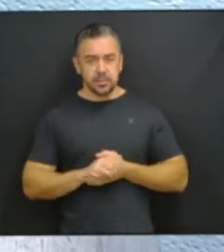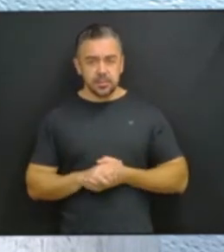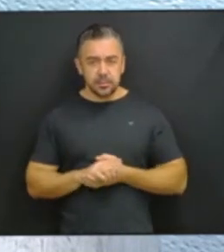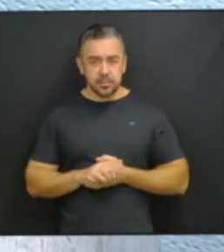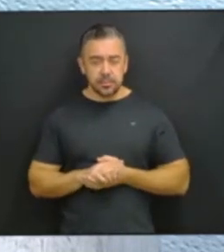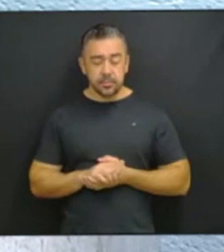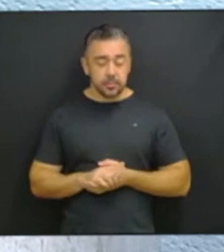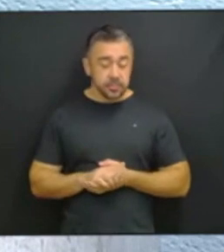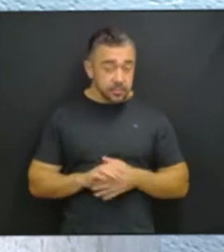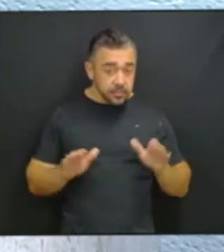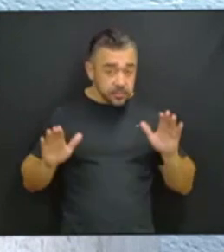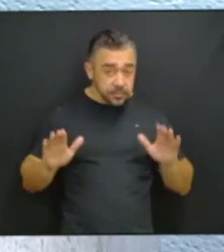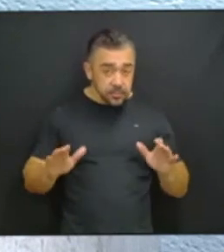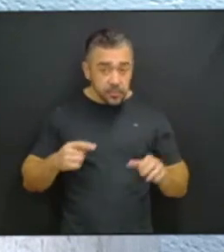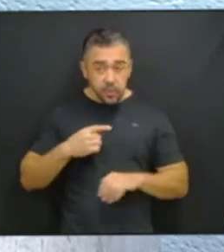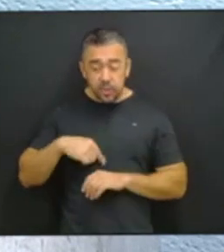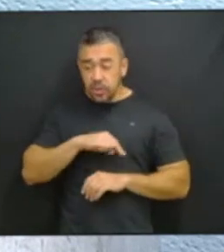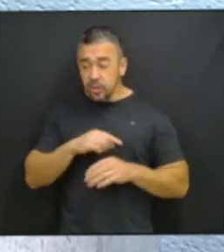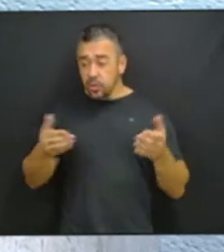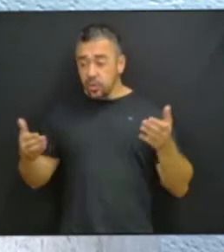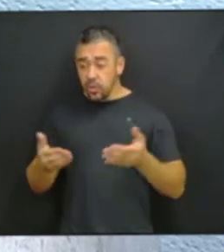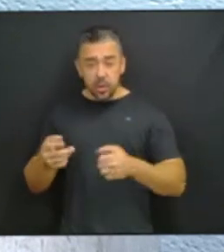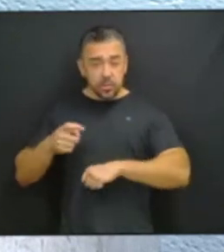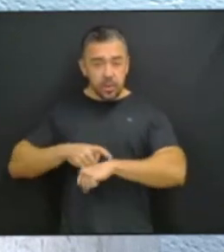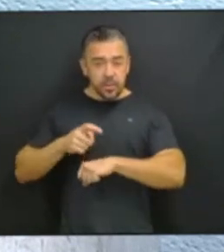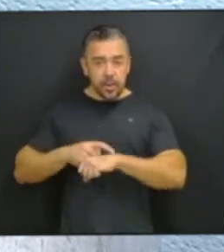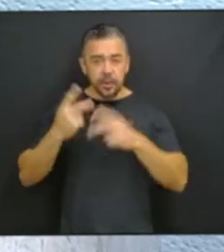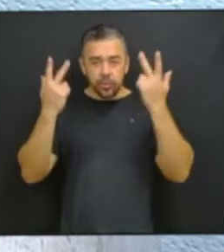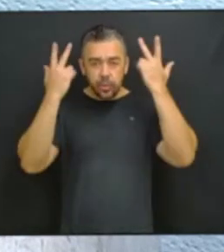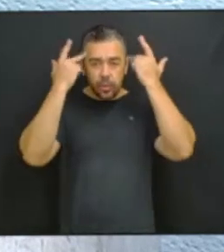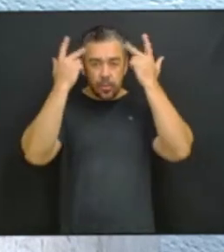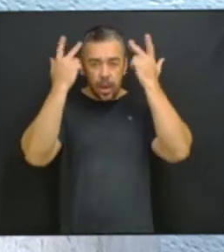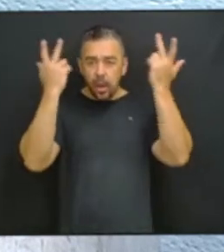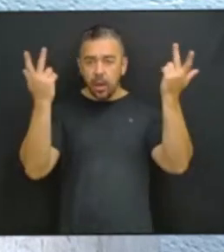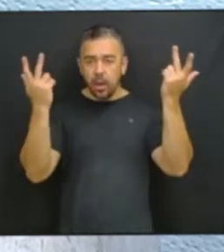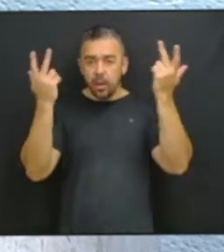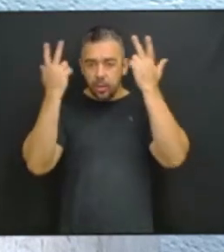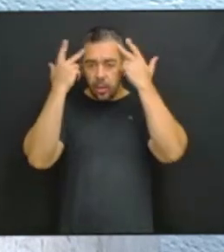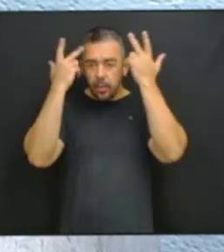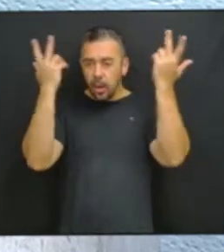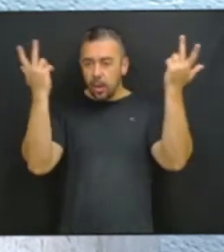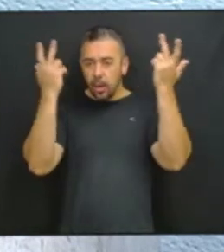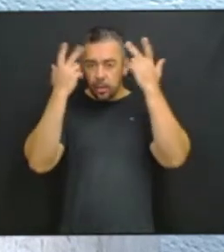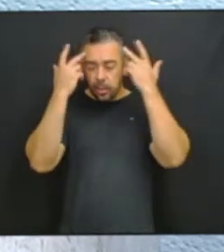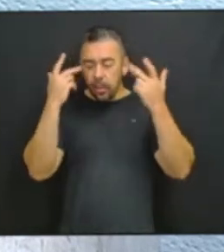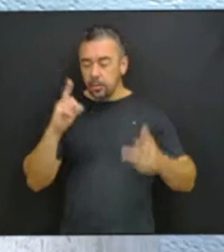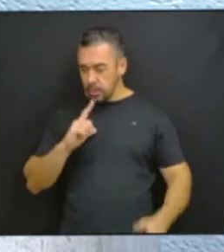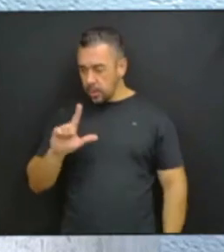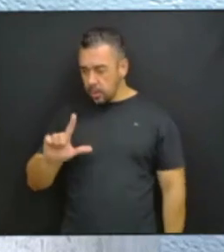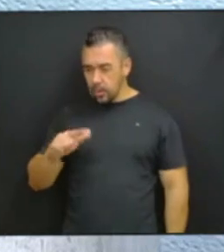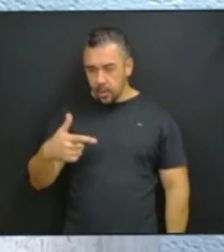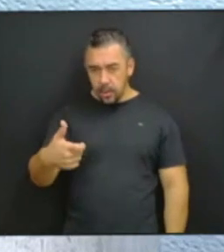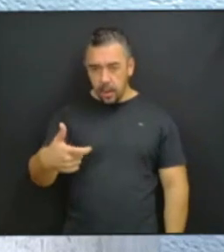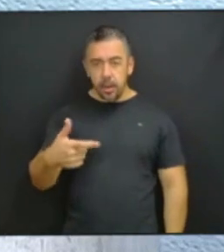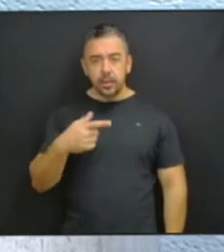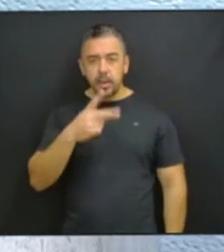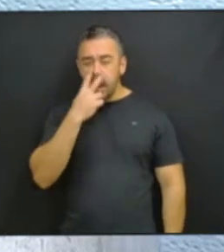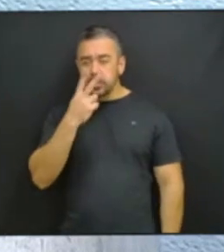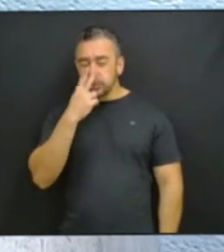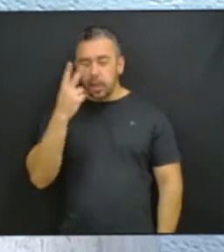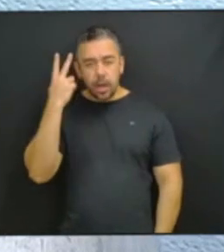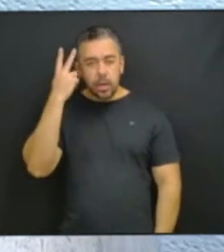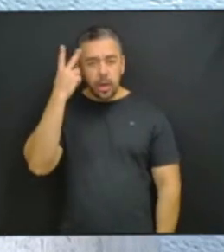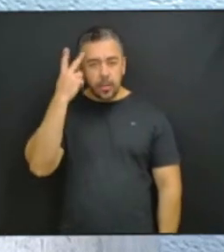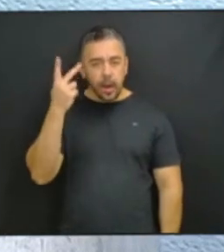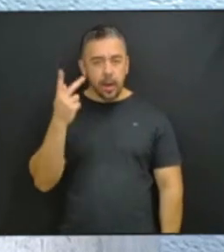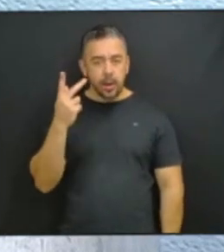Mas nós chegamos ao ponto de normalização das coisas, que tem gente, deputado Guerra, que está achando normal um